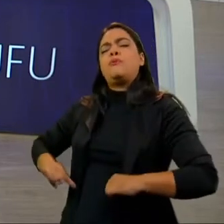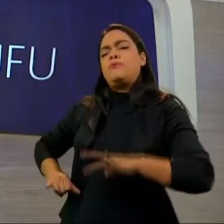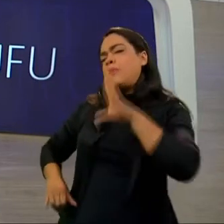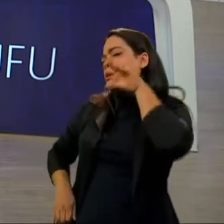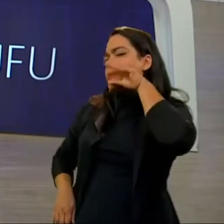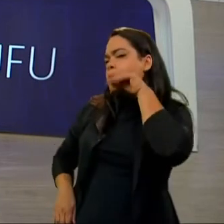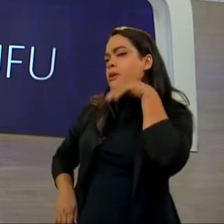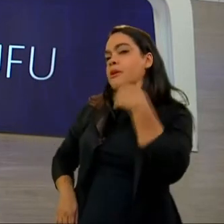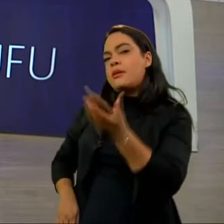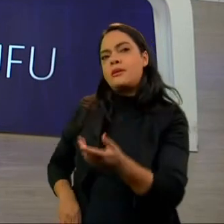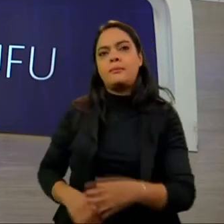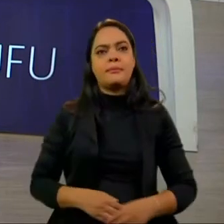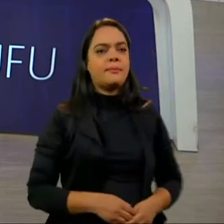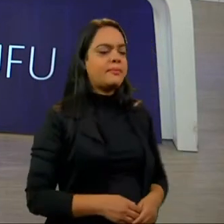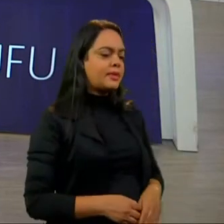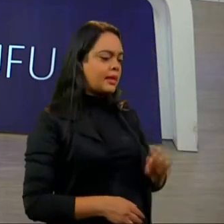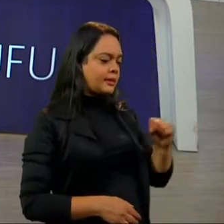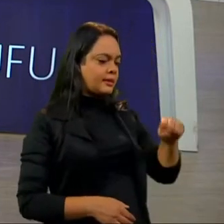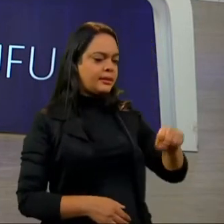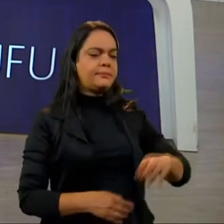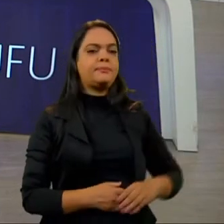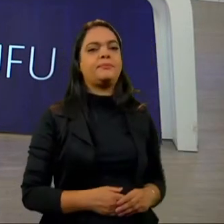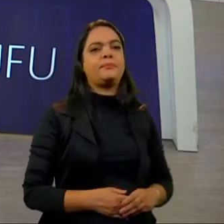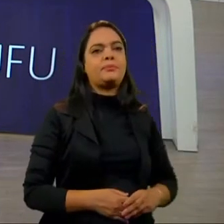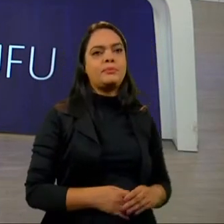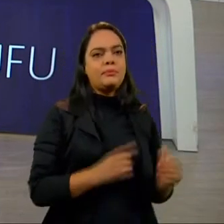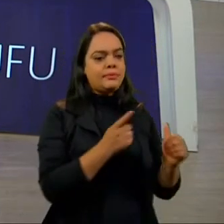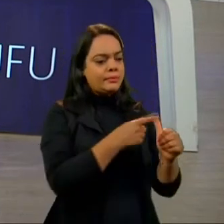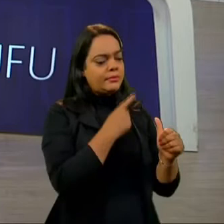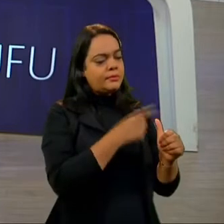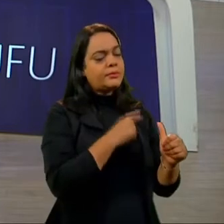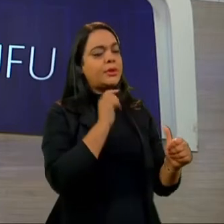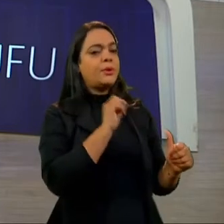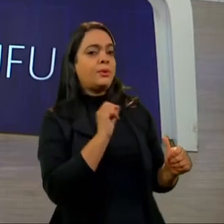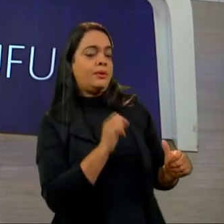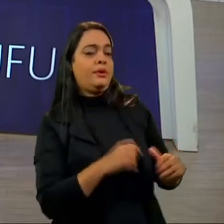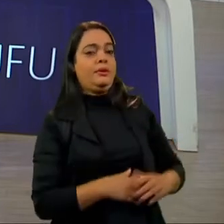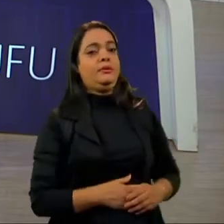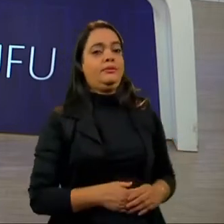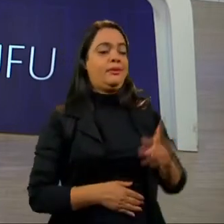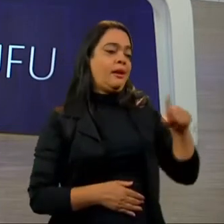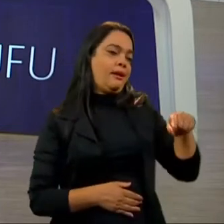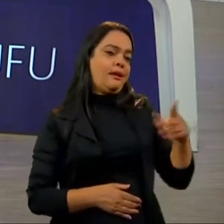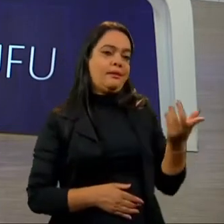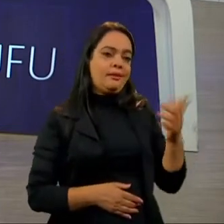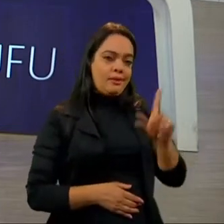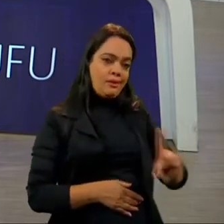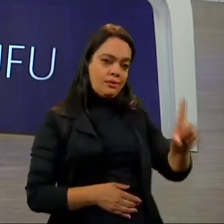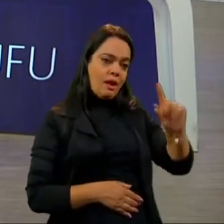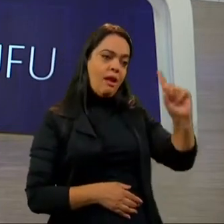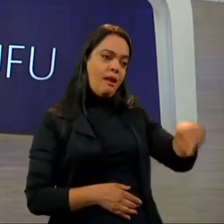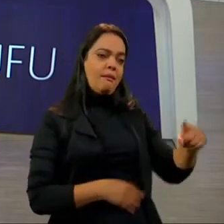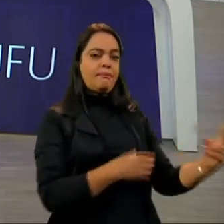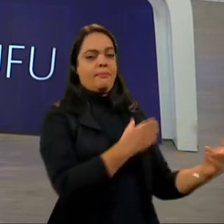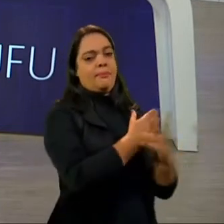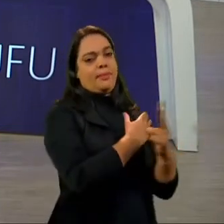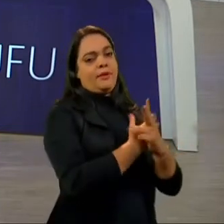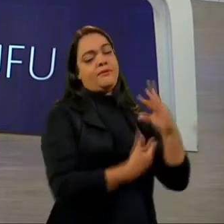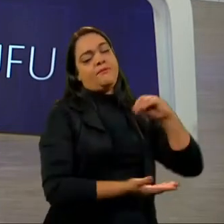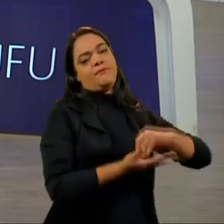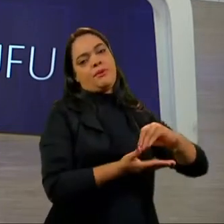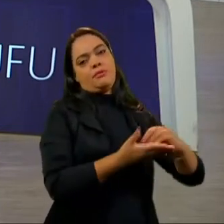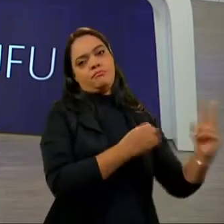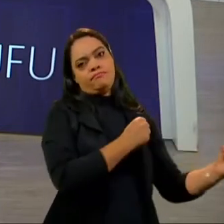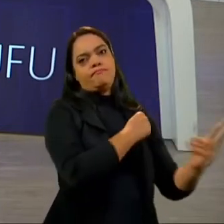tipo de trabalhador? Sim, perfeito. Bom, o primeiro efeito, já é, assim, bastante óbvio, a questão da proteção, né? A falta de